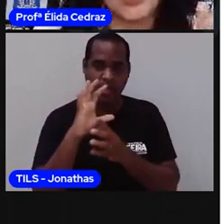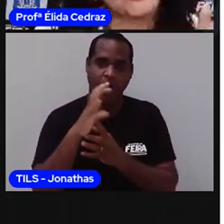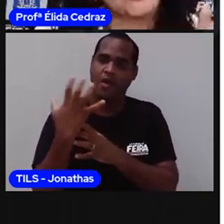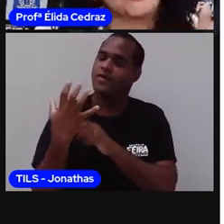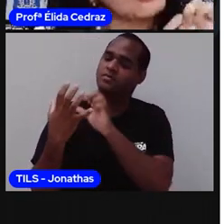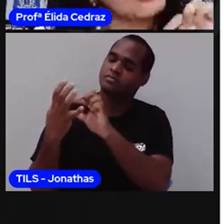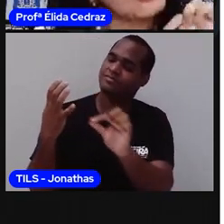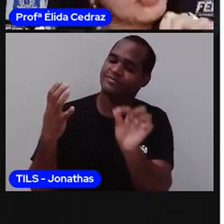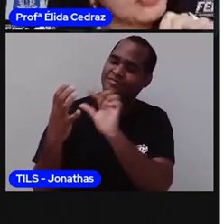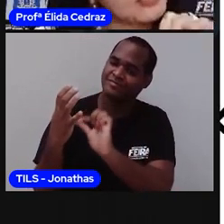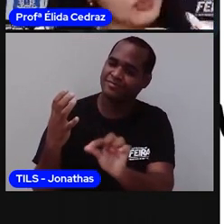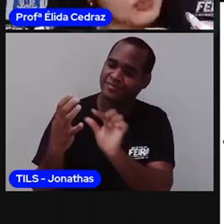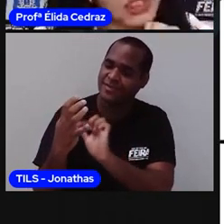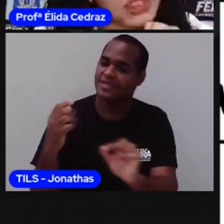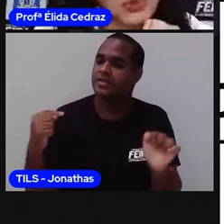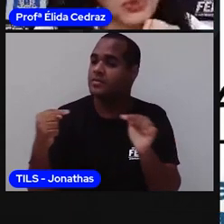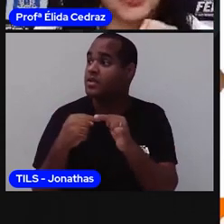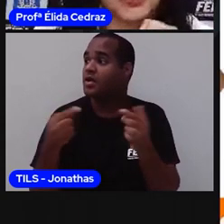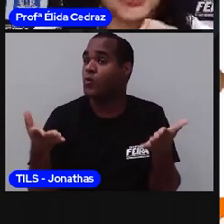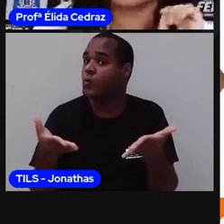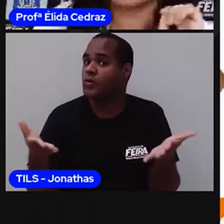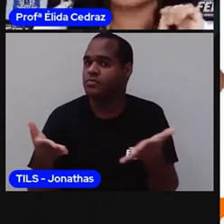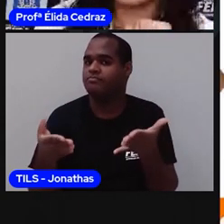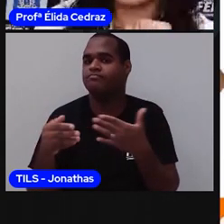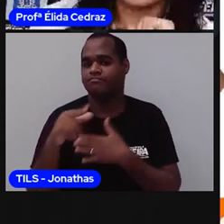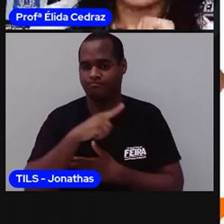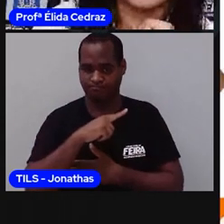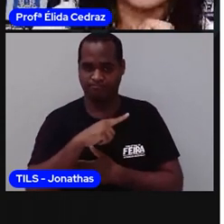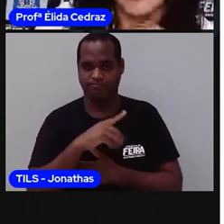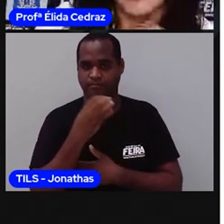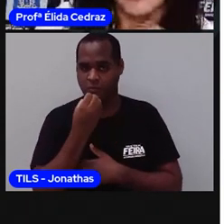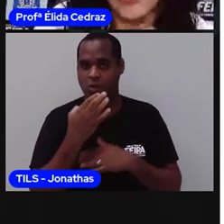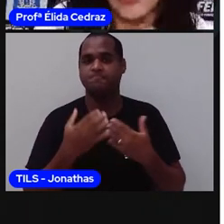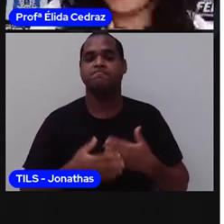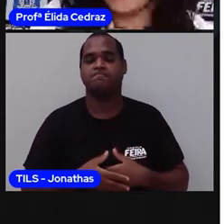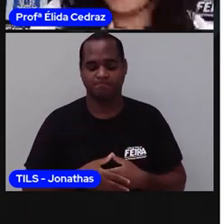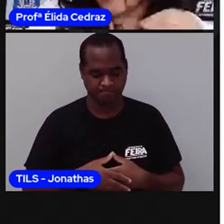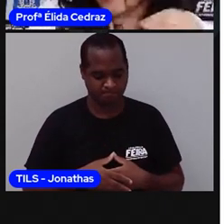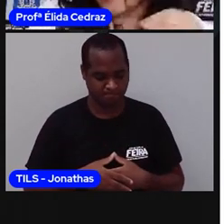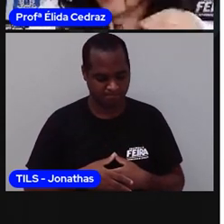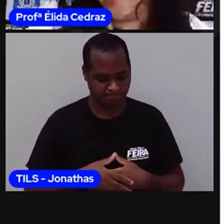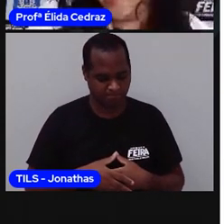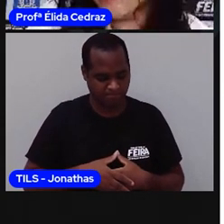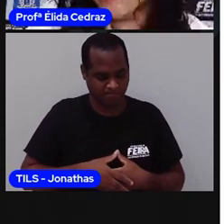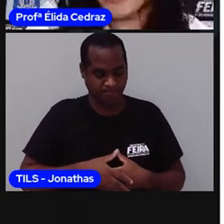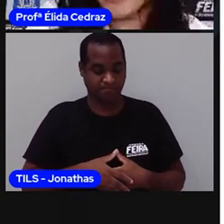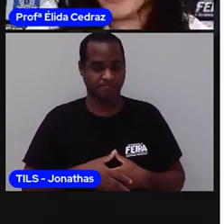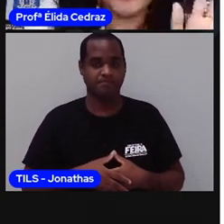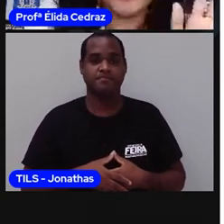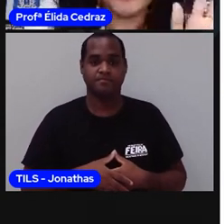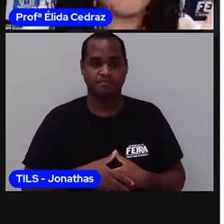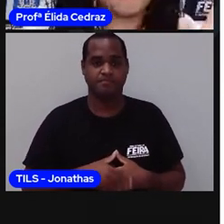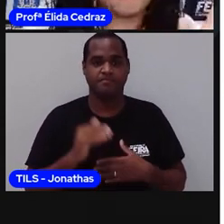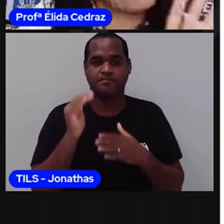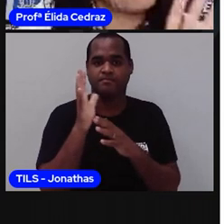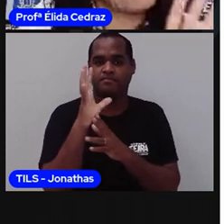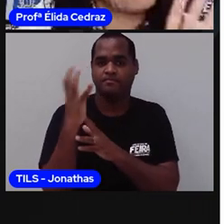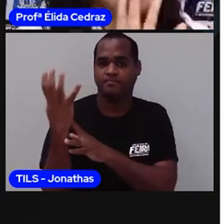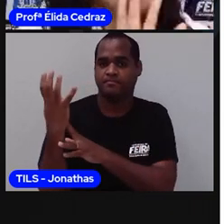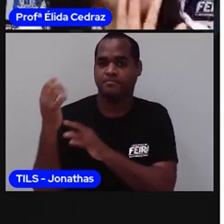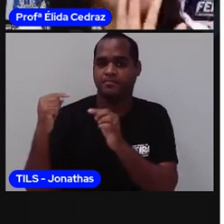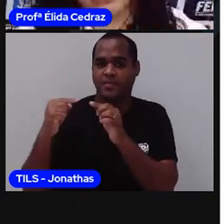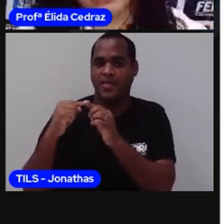genealógica, que é o assunto de hoje. Olha só, essa árvore é uma árvore